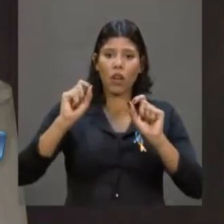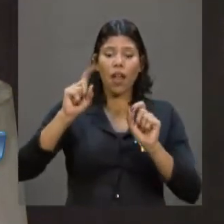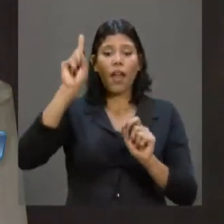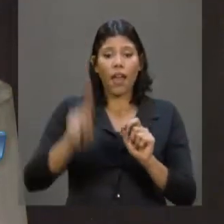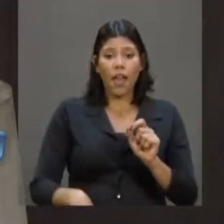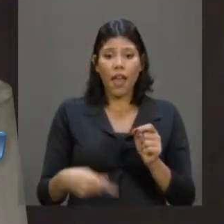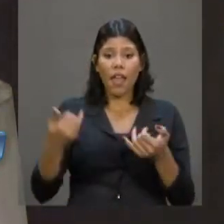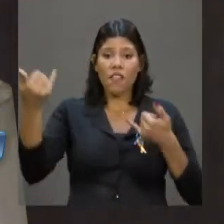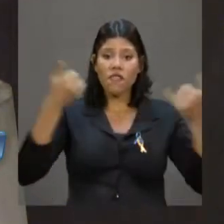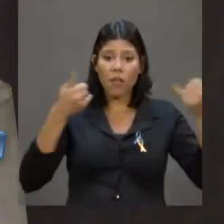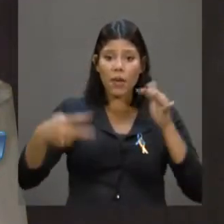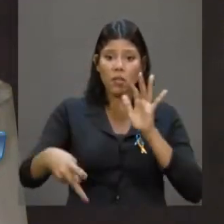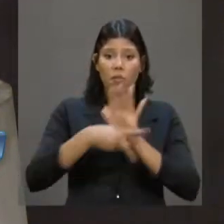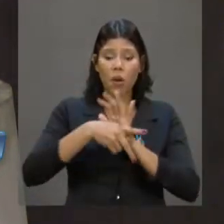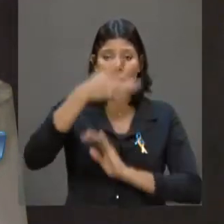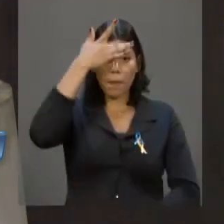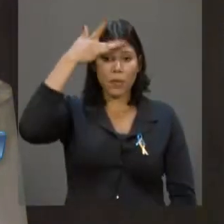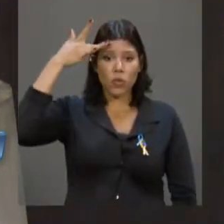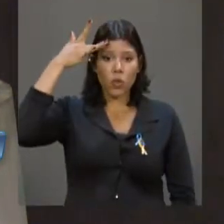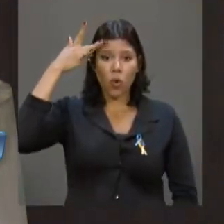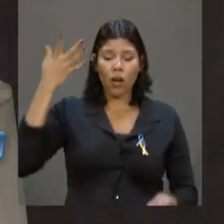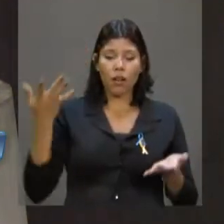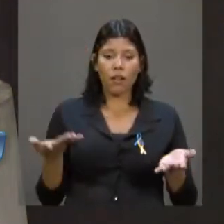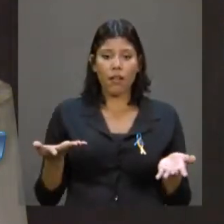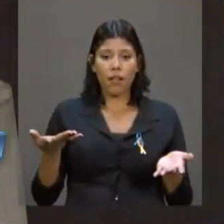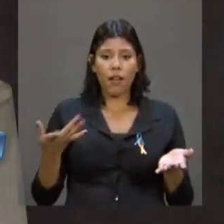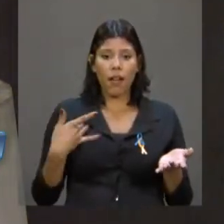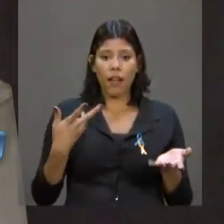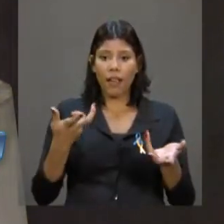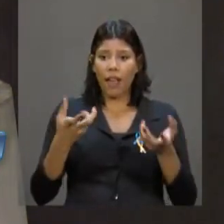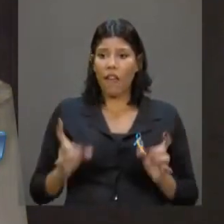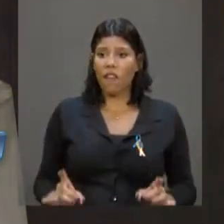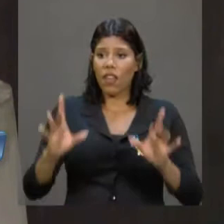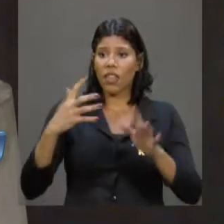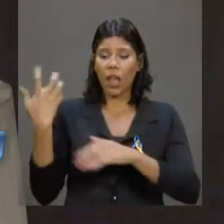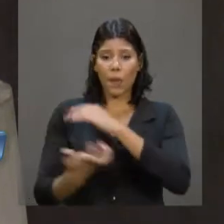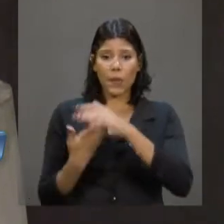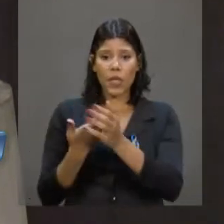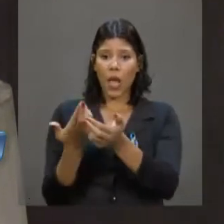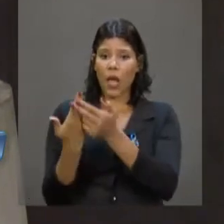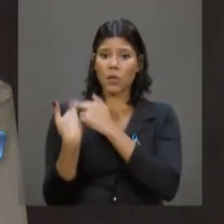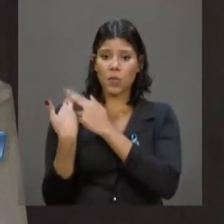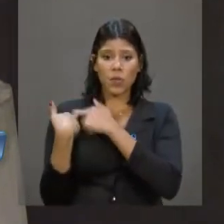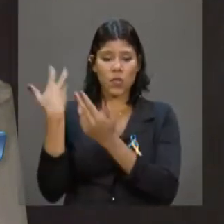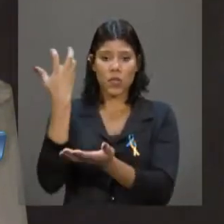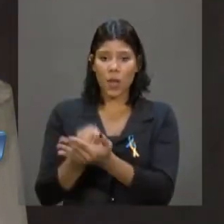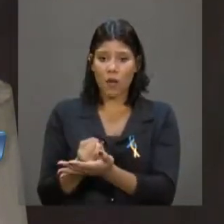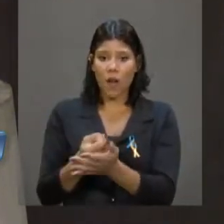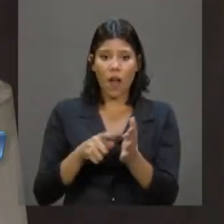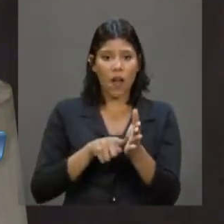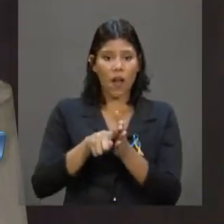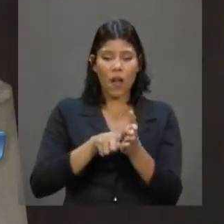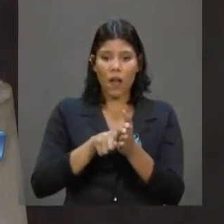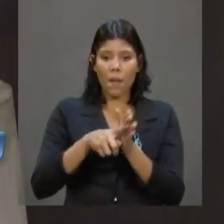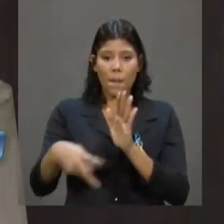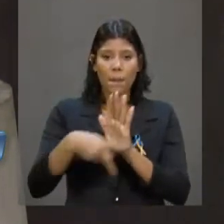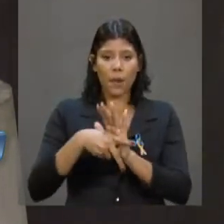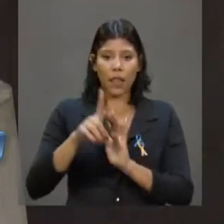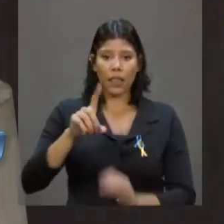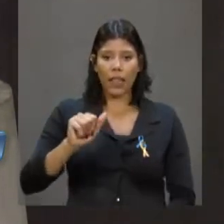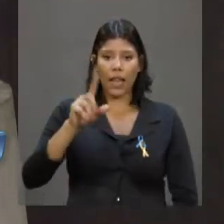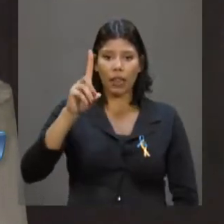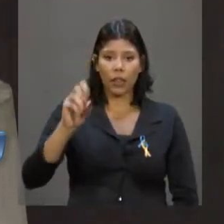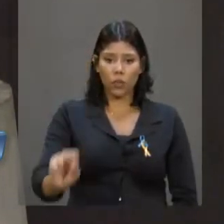próprio povo. Então, eu só queria, deputado Elmano, conclamar agora a todos que estão nos ouvindo,